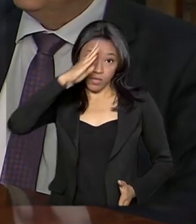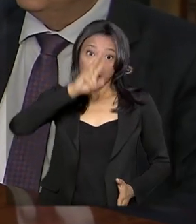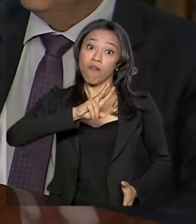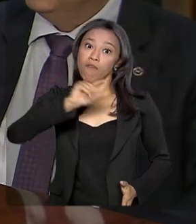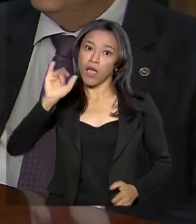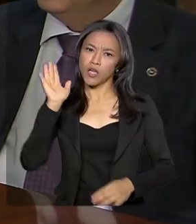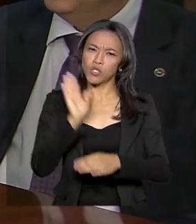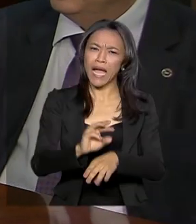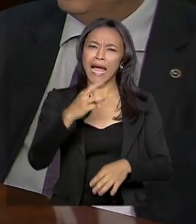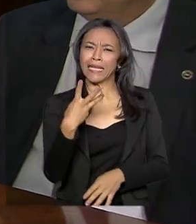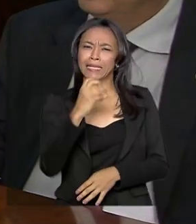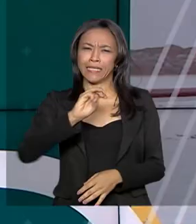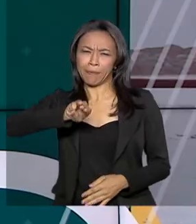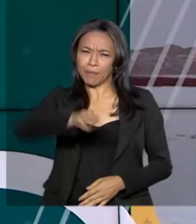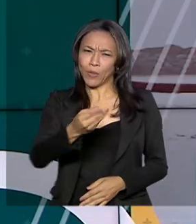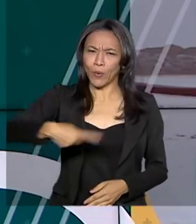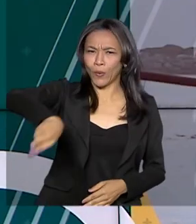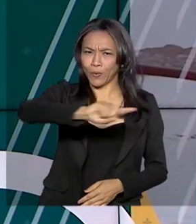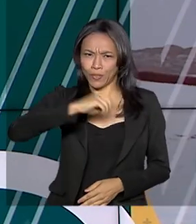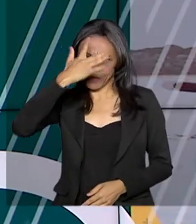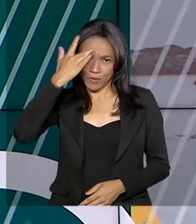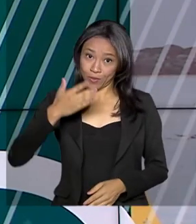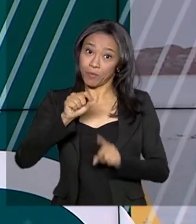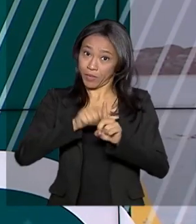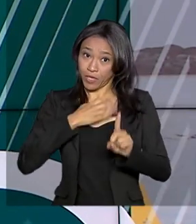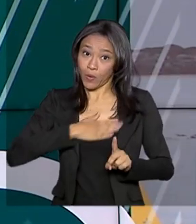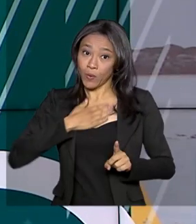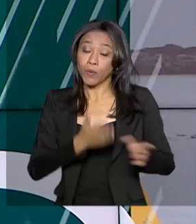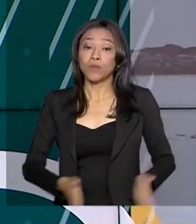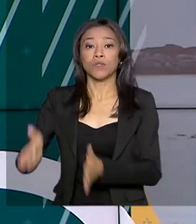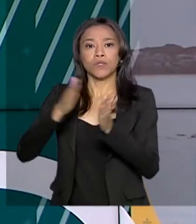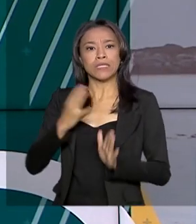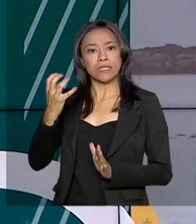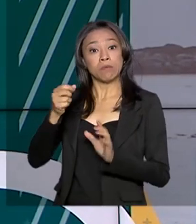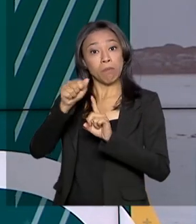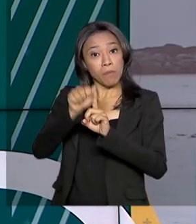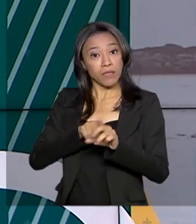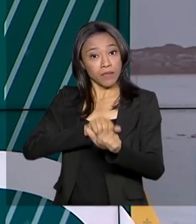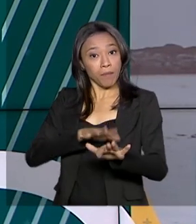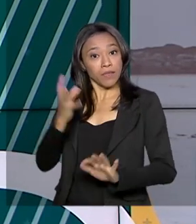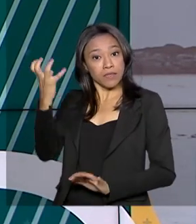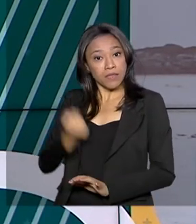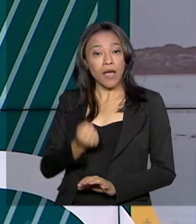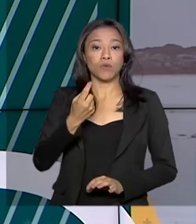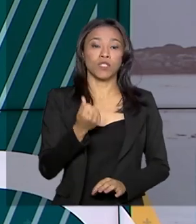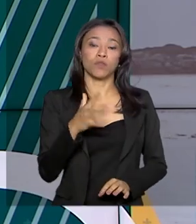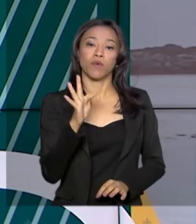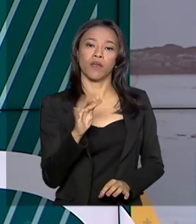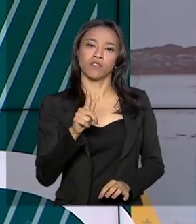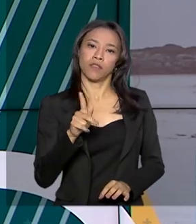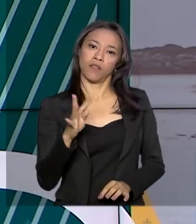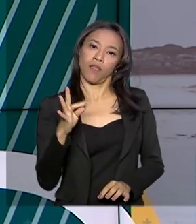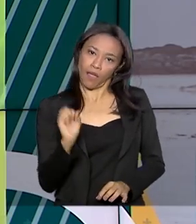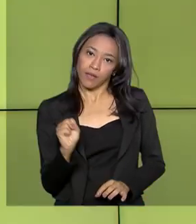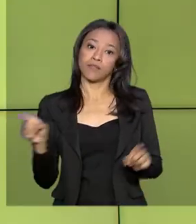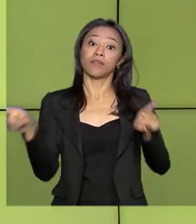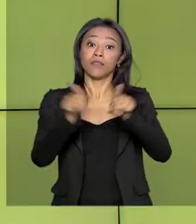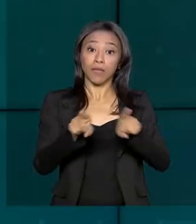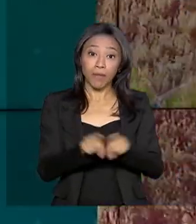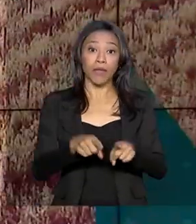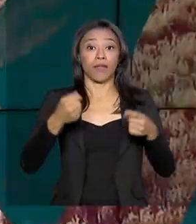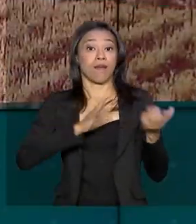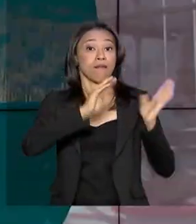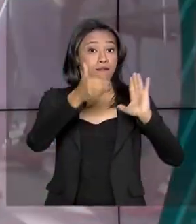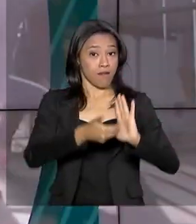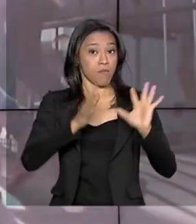de brasileiros no mês de agosto. Os trabalhadores começam a sacar em setembro o dinheiro do FGTS. E veja também, Câmara tenta